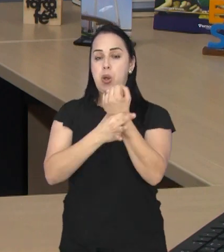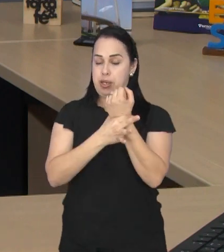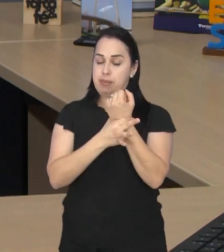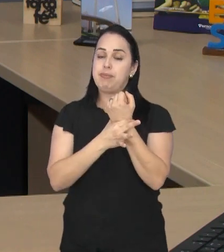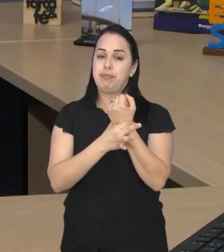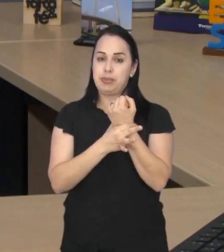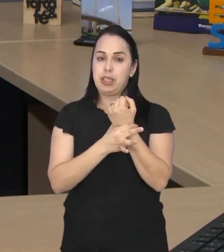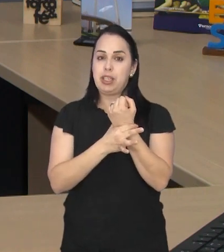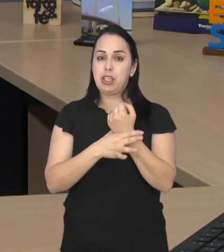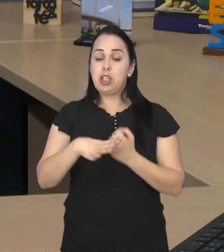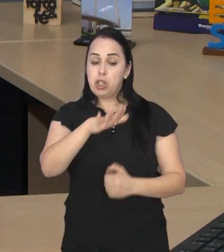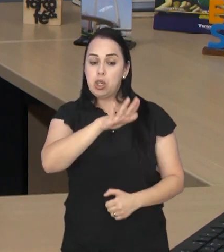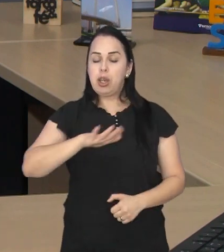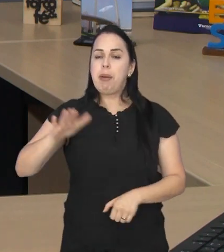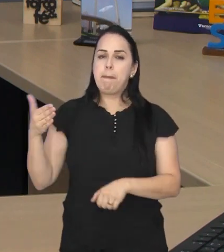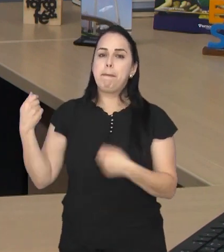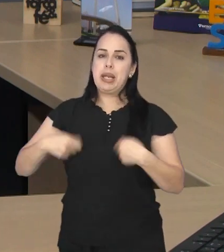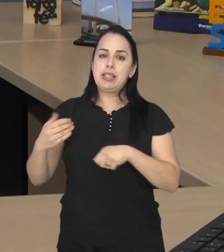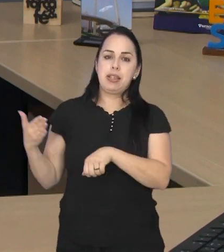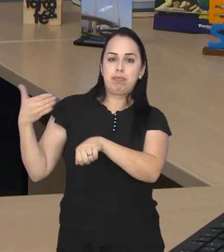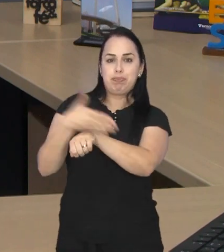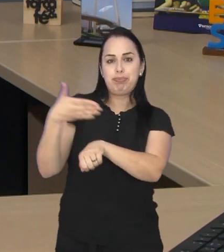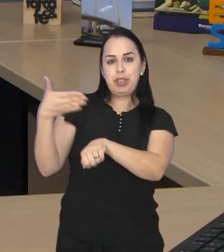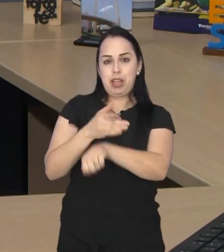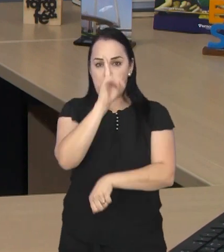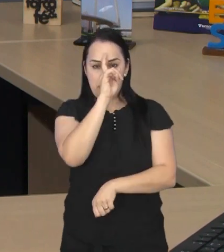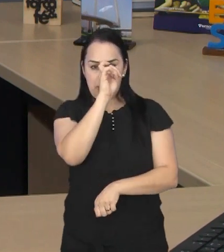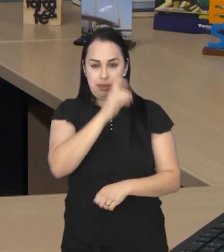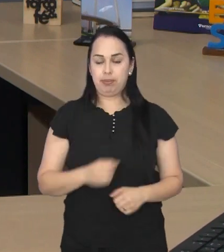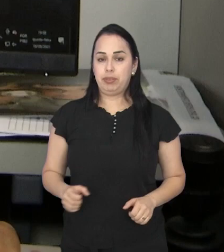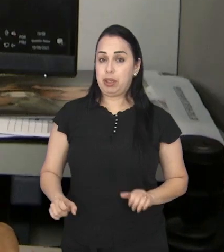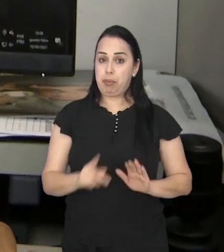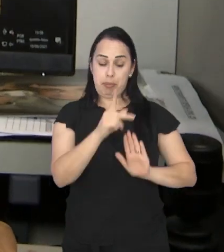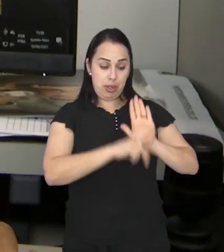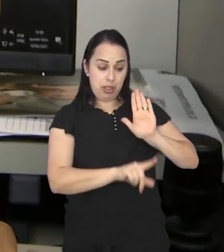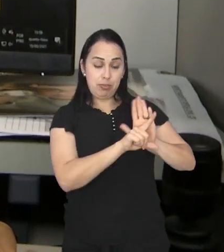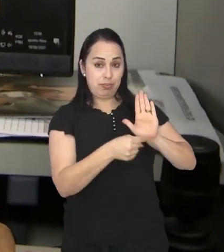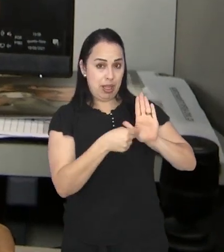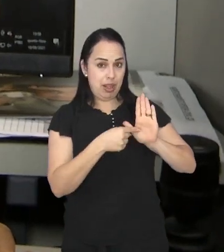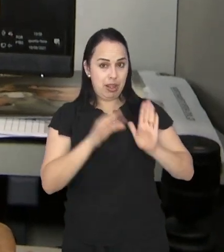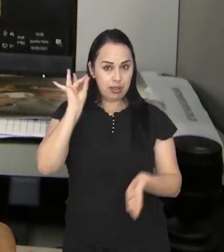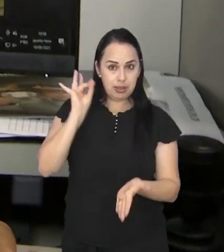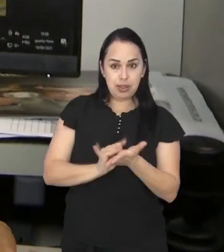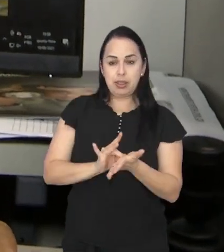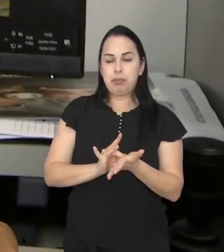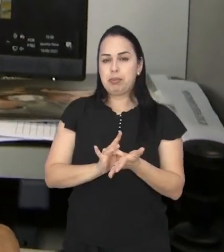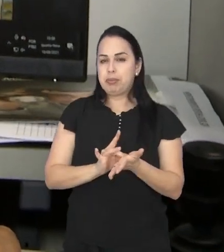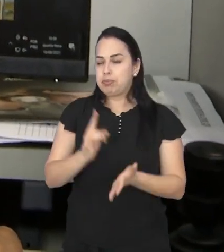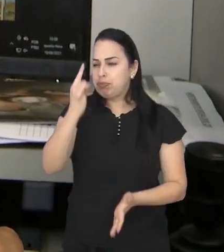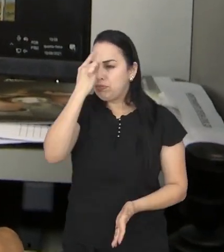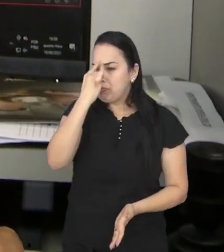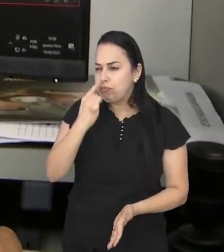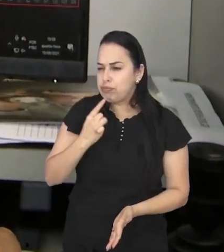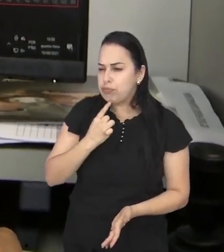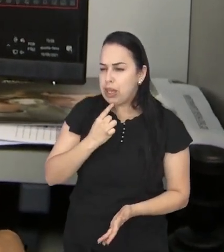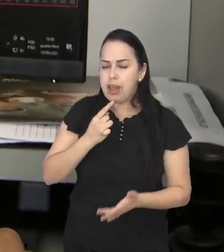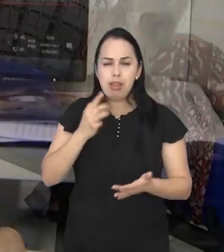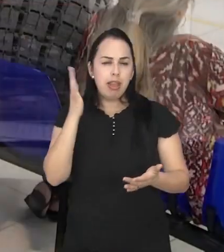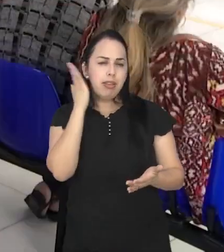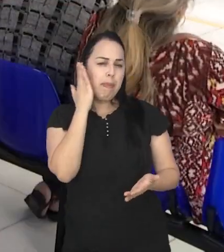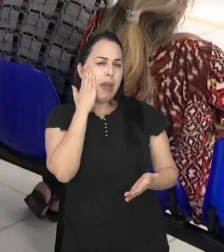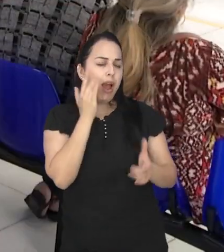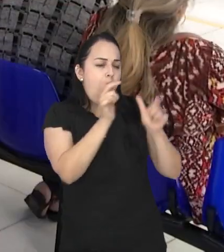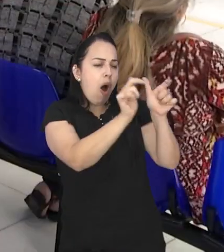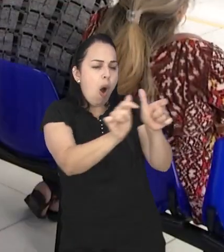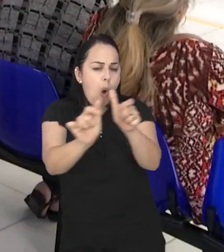segurança da população que utiliza desses equipamentos públicos aqui em São José. A nova lei também prevê identificação e mapeamento